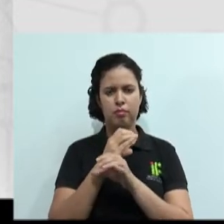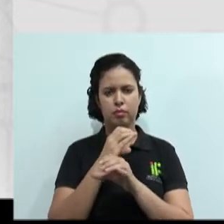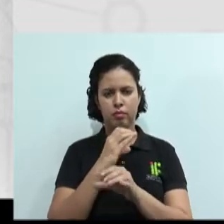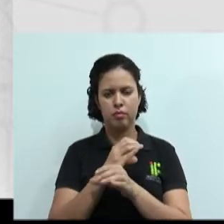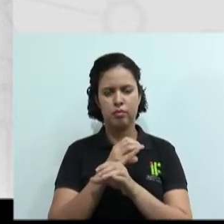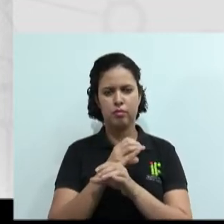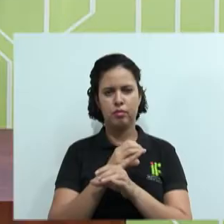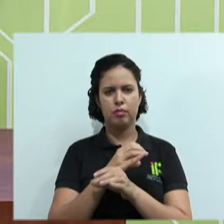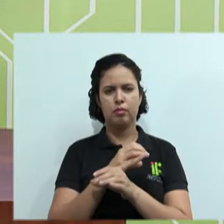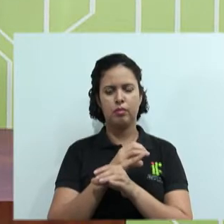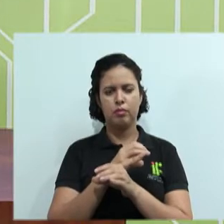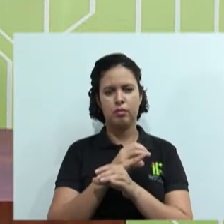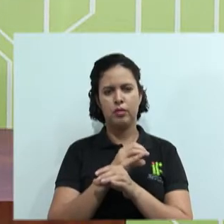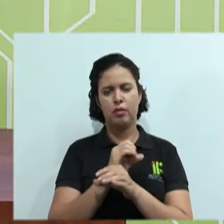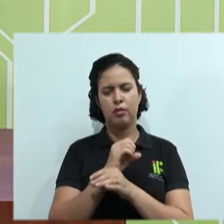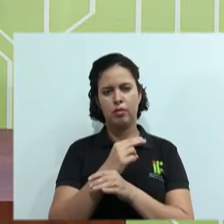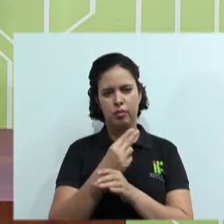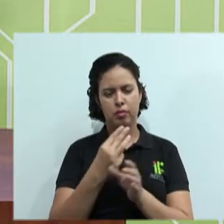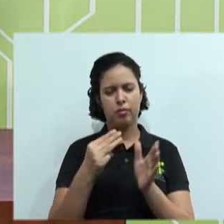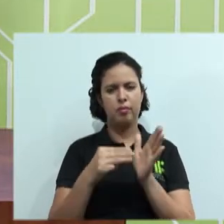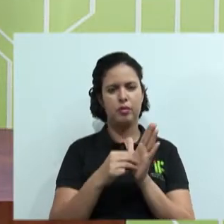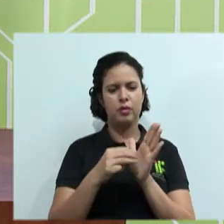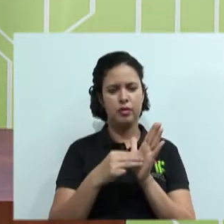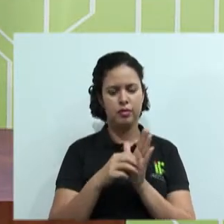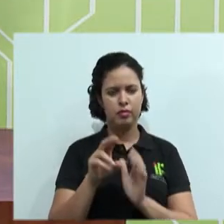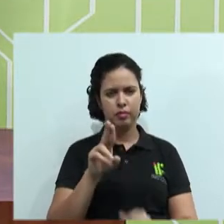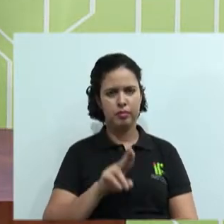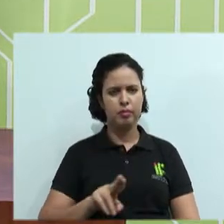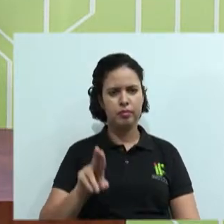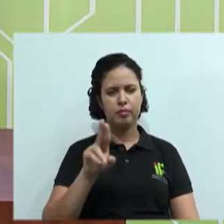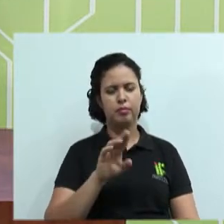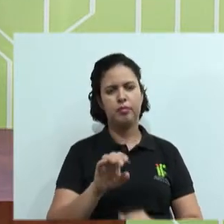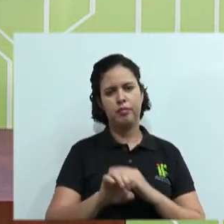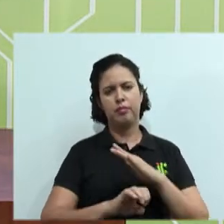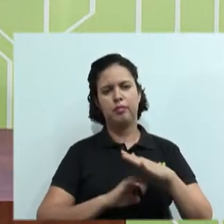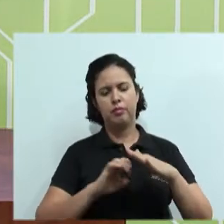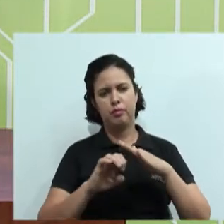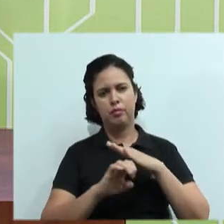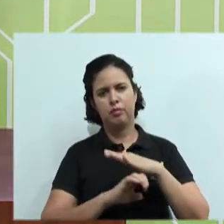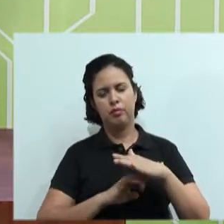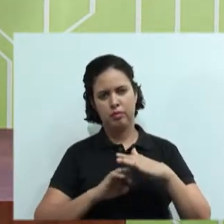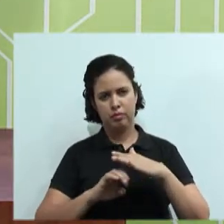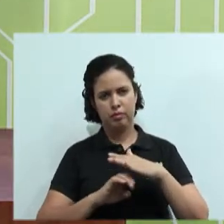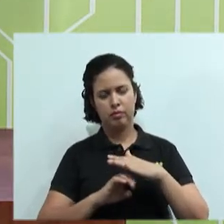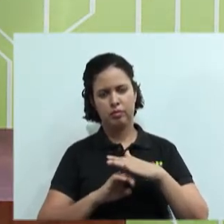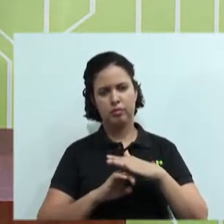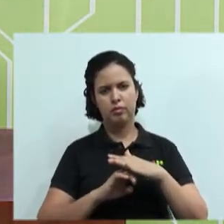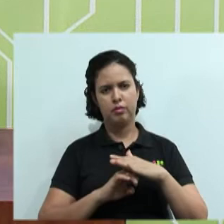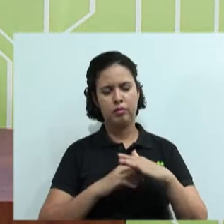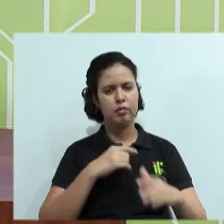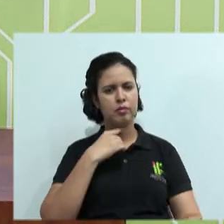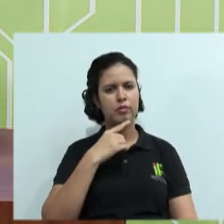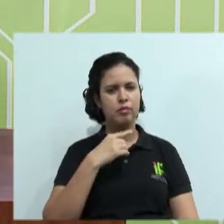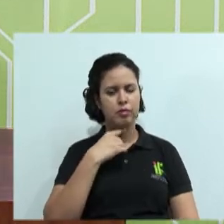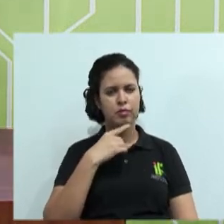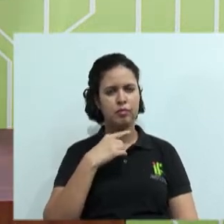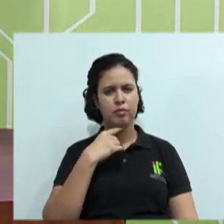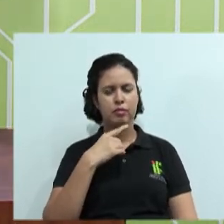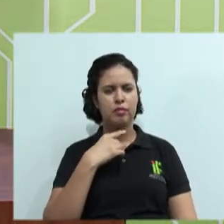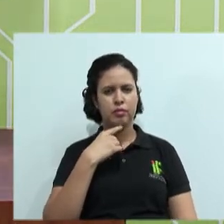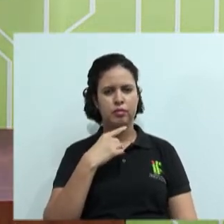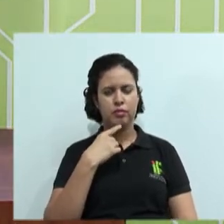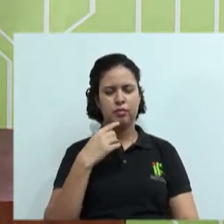também. Ou o método ali utilizado pela empresa, pela organização, pela cooperativa, que não passa a mensagem